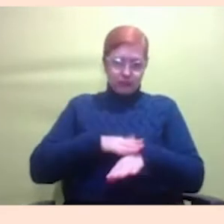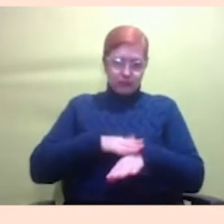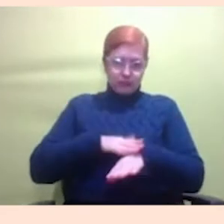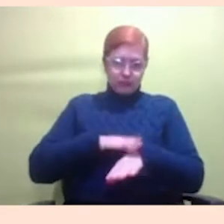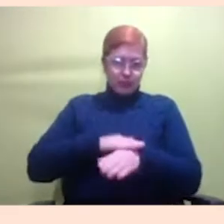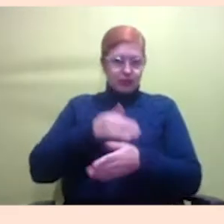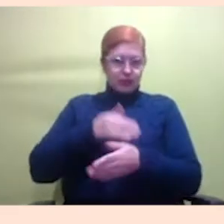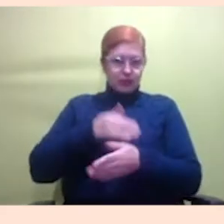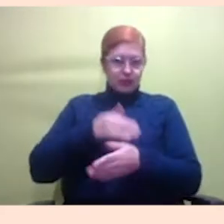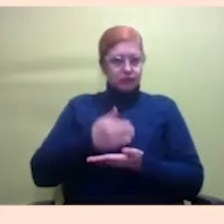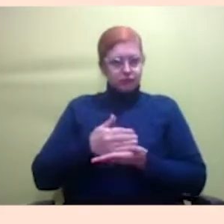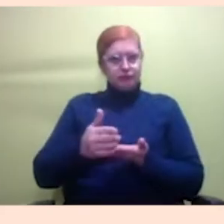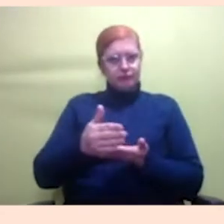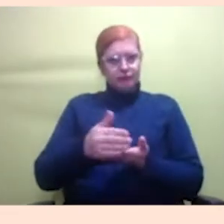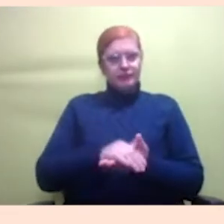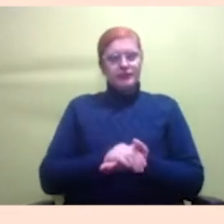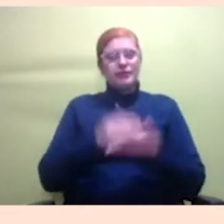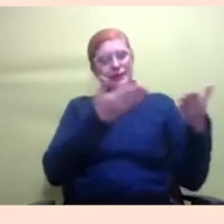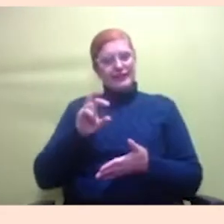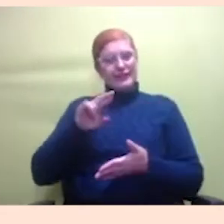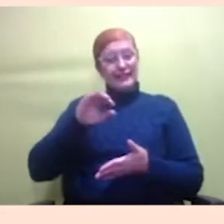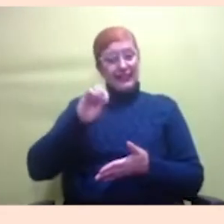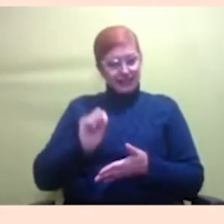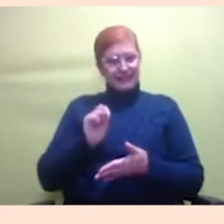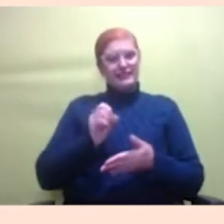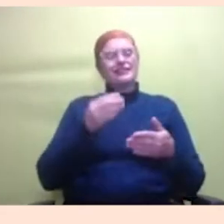-vinda, Cris, e muito obrigada pela sua presença com a gente.